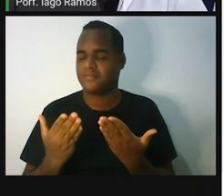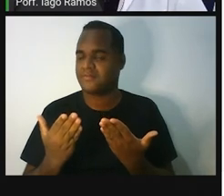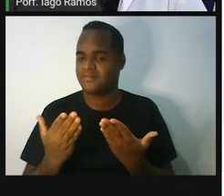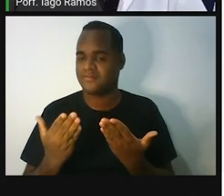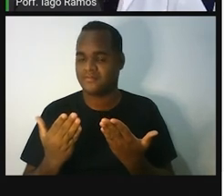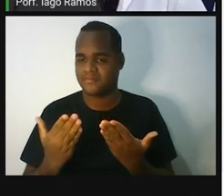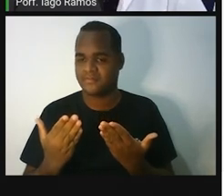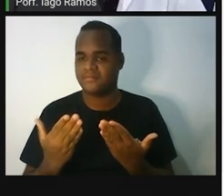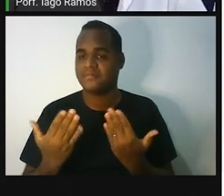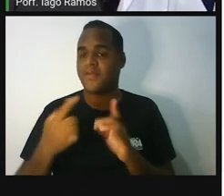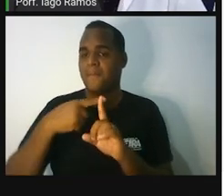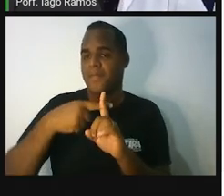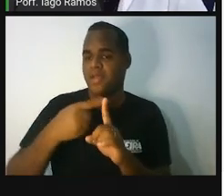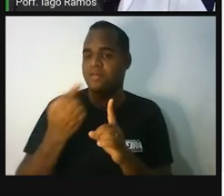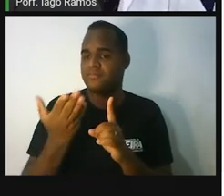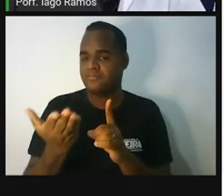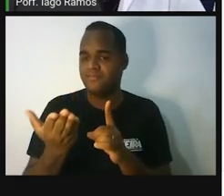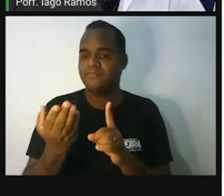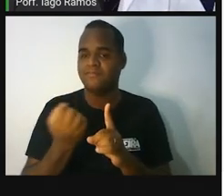Mais 1021.